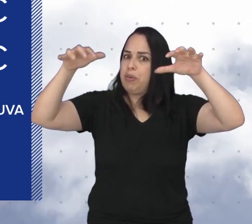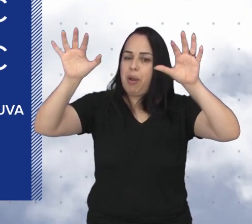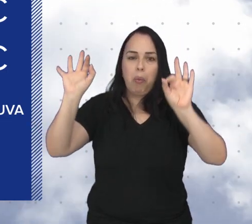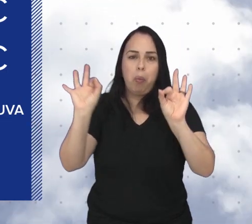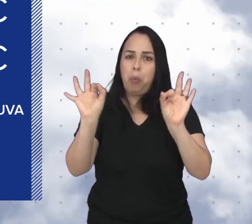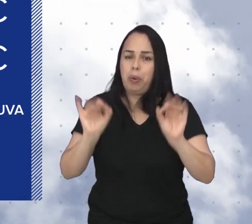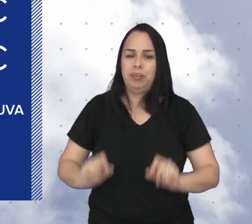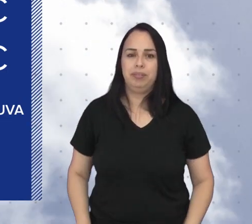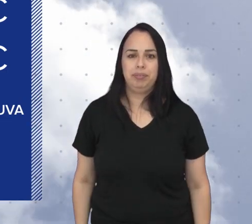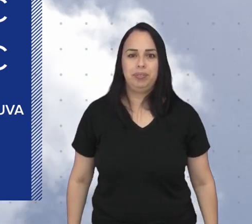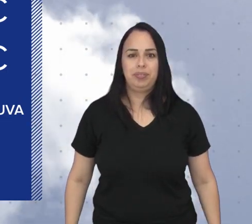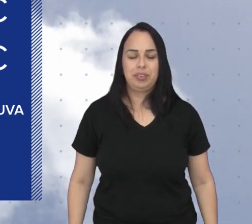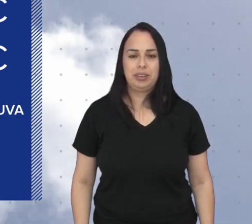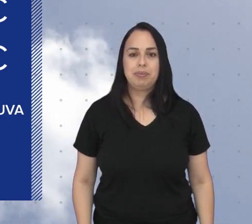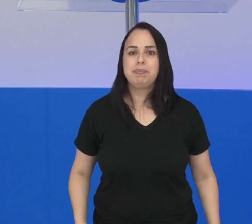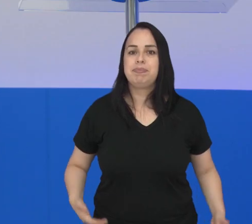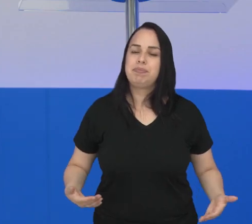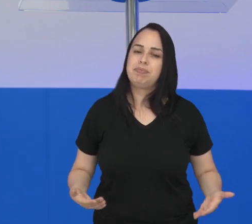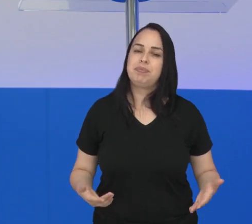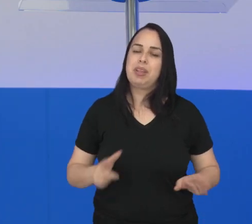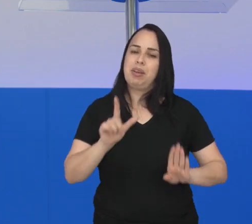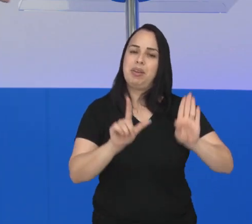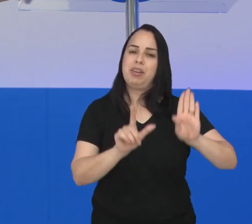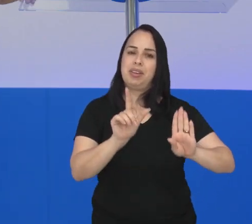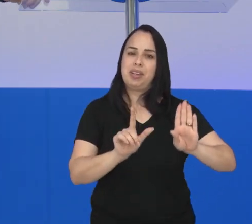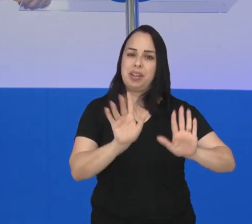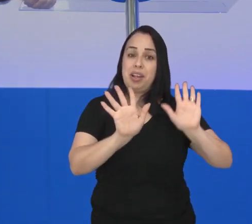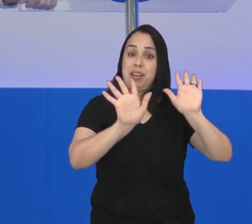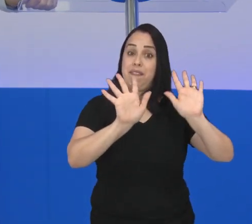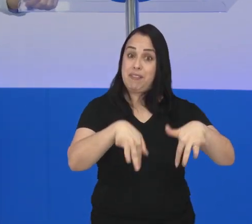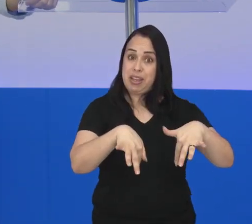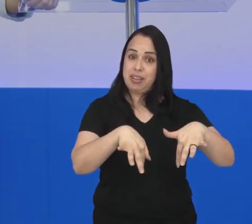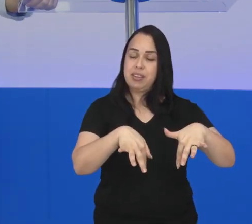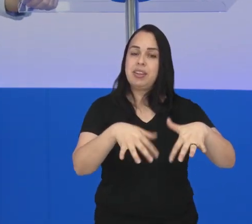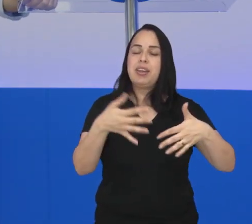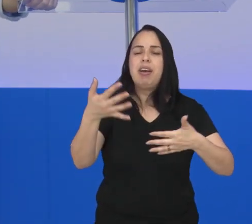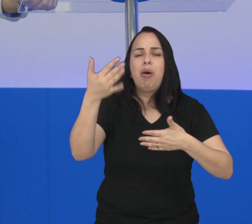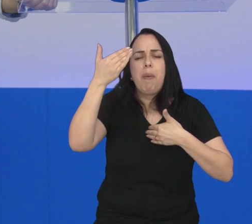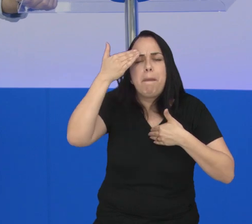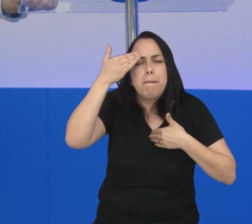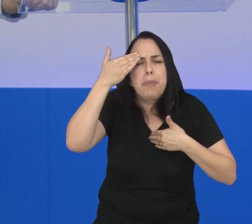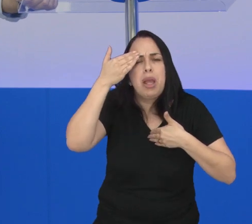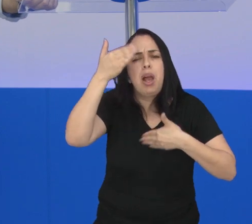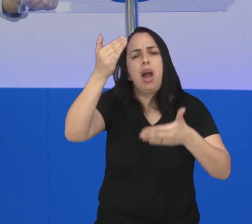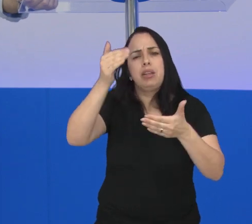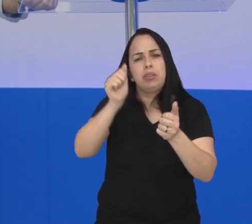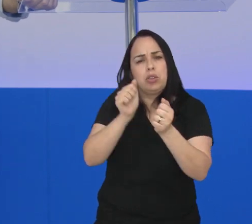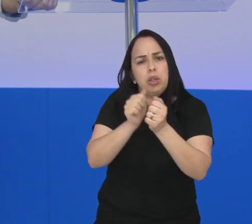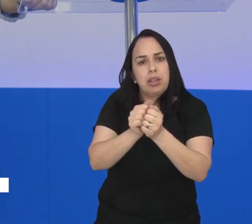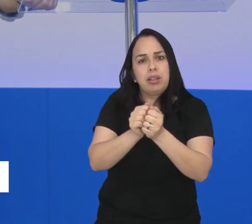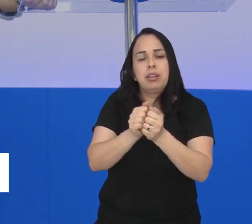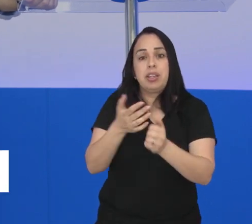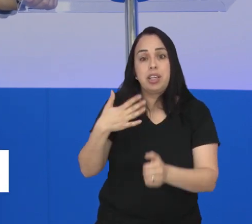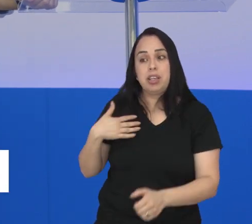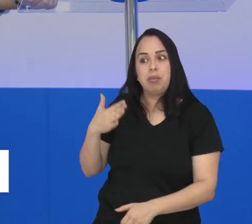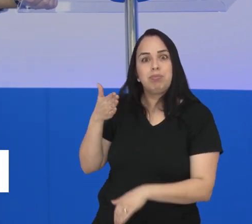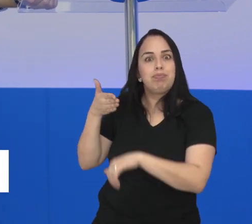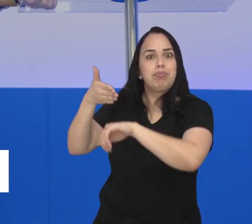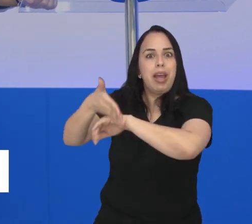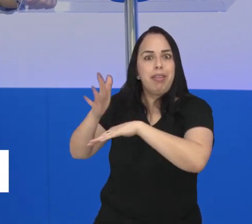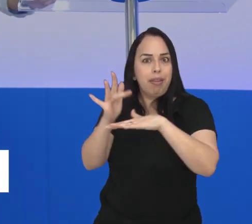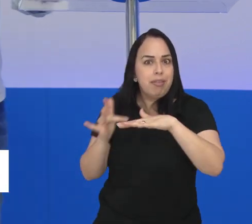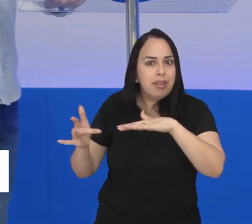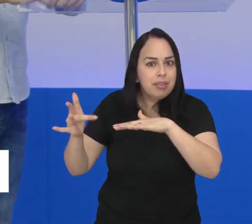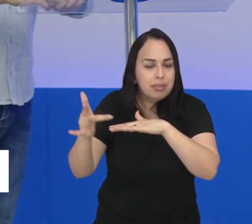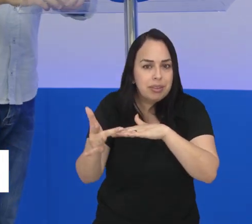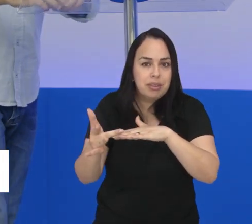pouca chance de chuva. E chegou ao fim o boletim desta terça. Quero agradecer a companhia e convidar também para conhecer nossas